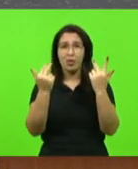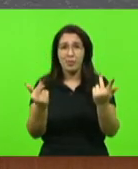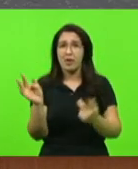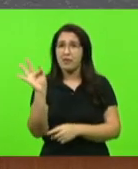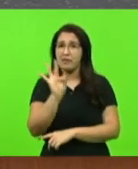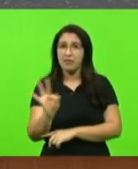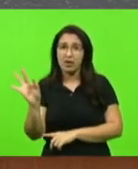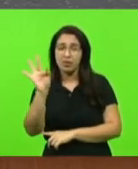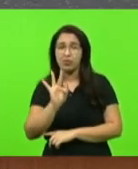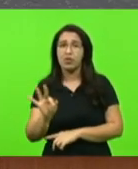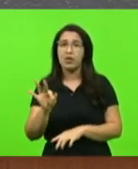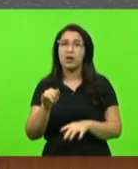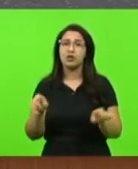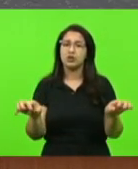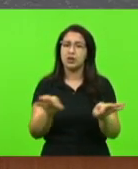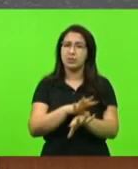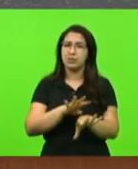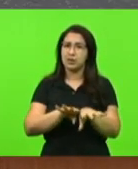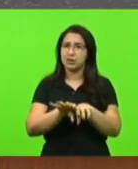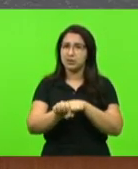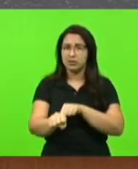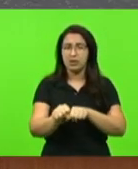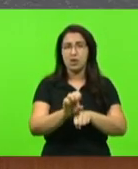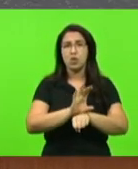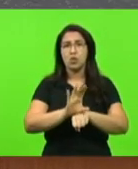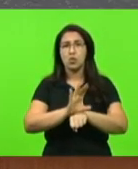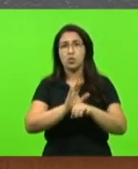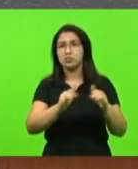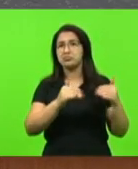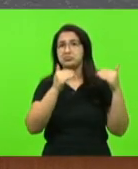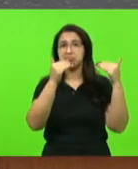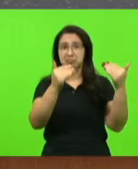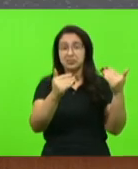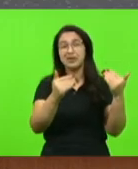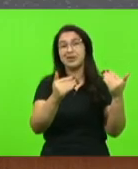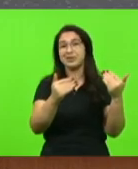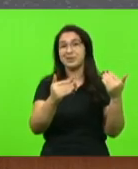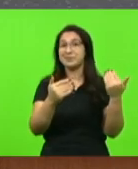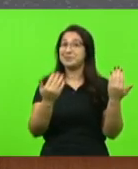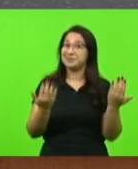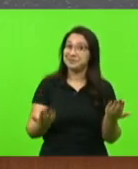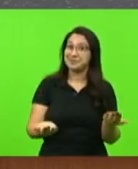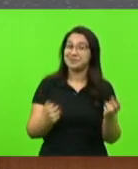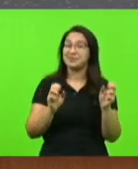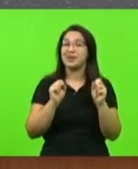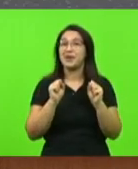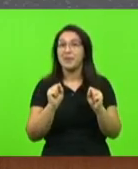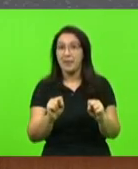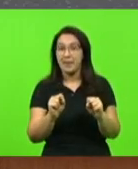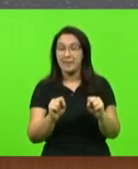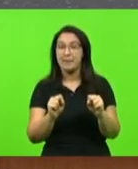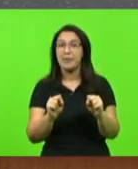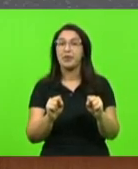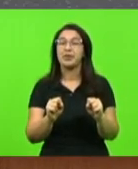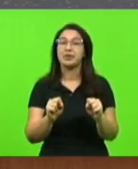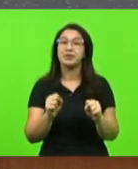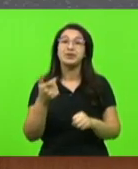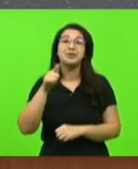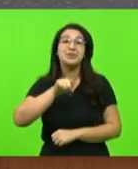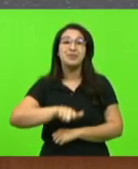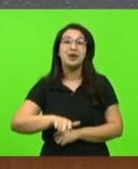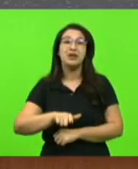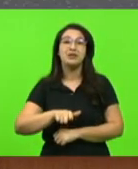a sua graduação, o seu curso superior, e, com isso, também poder ter melhores